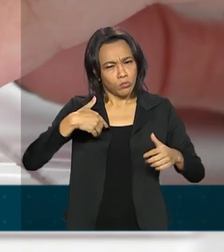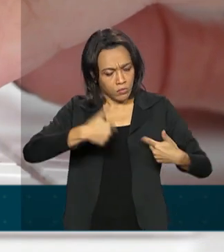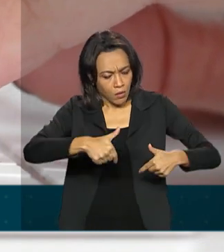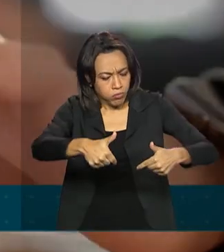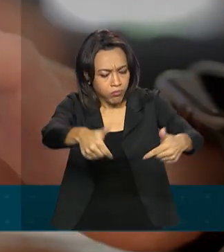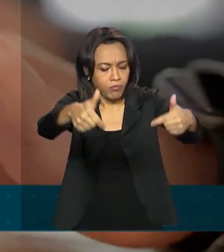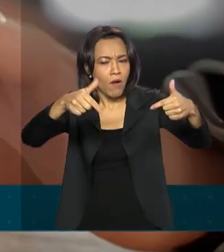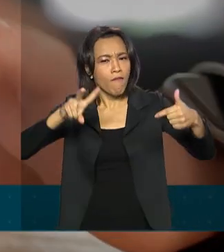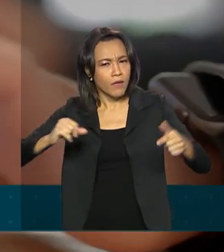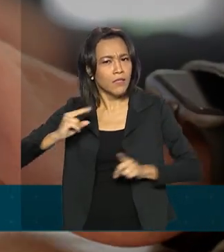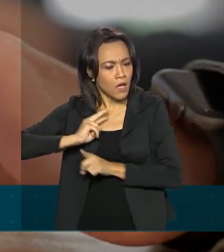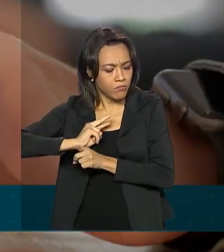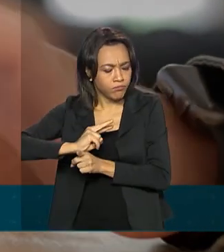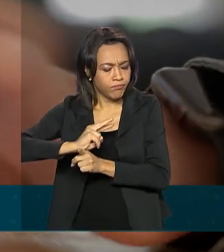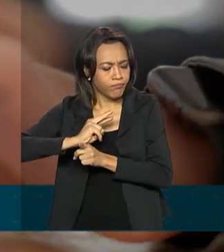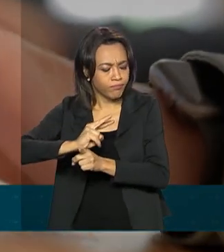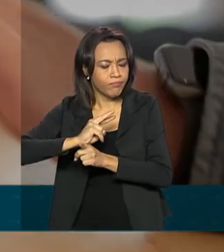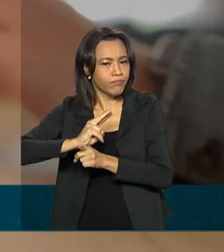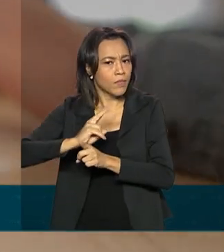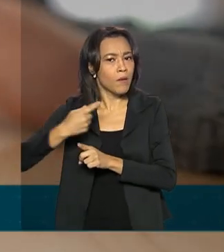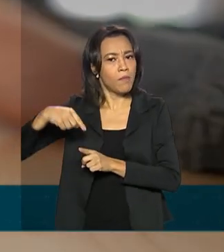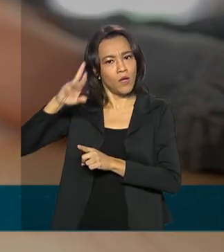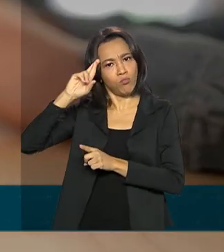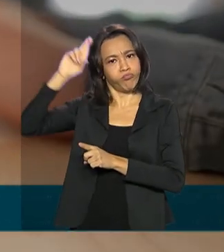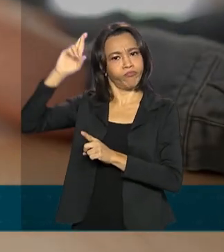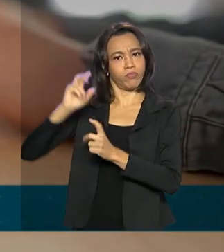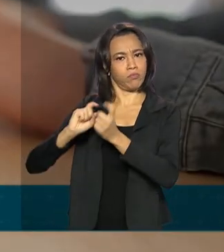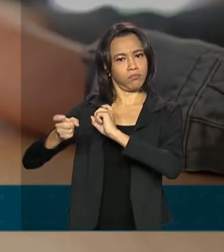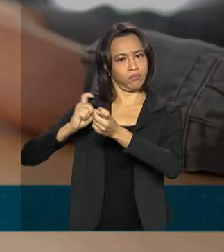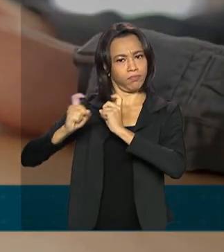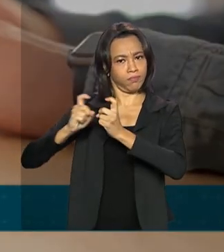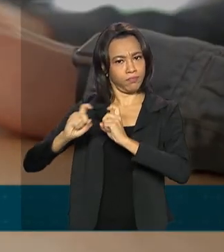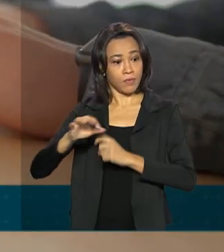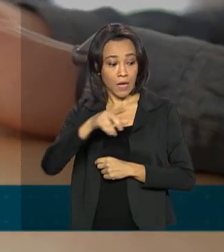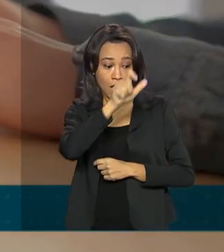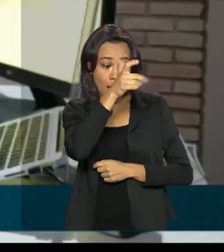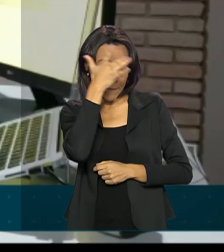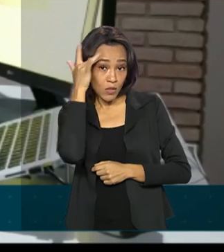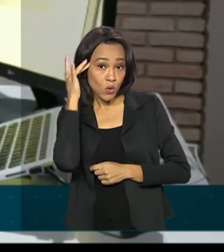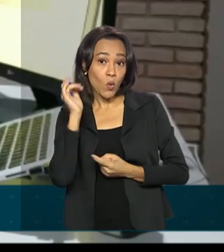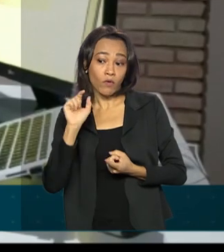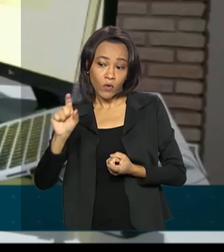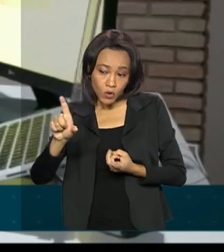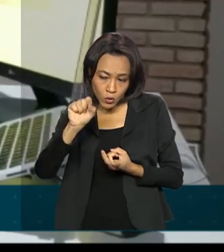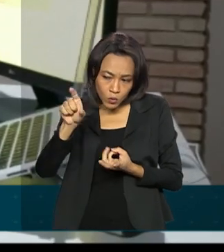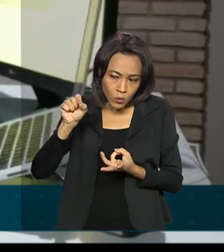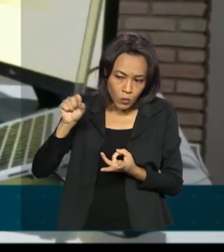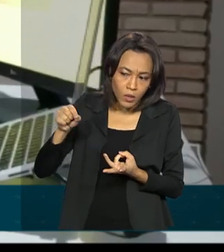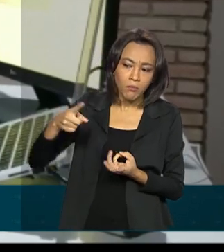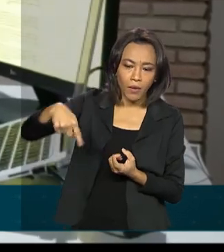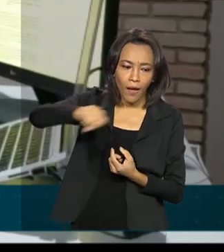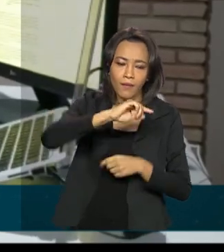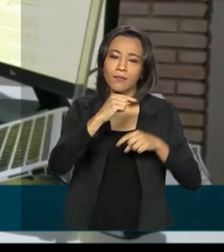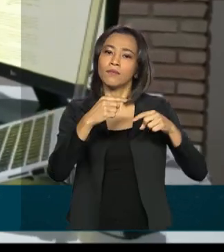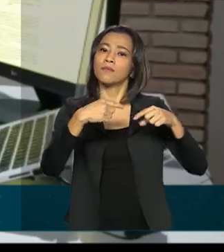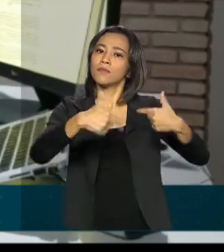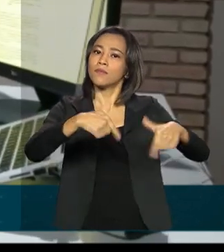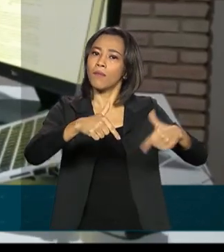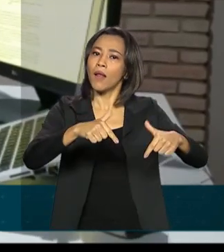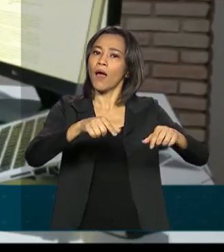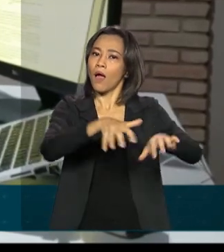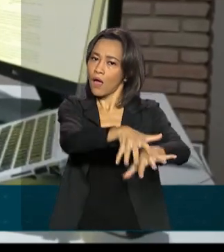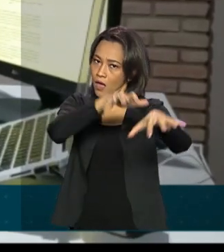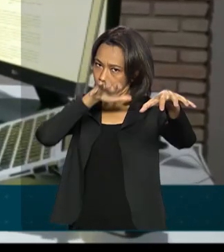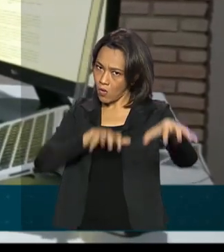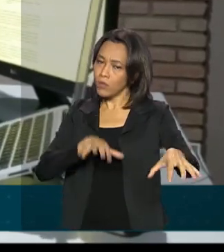serão acompanhados de perto pelos gestores. O servidor que for selecionado pelo órgão terá de cumprir metas que